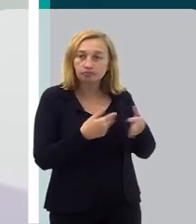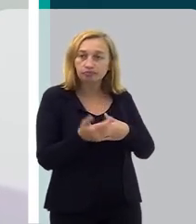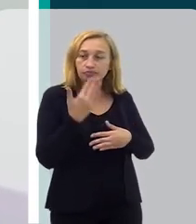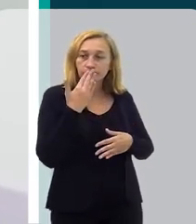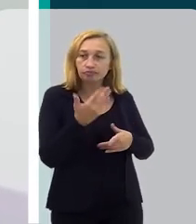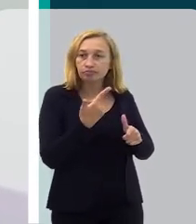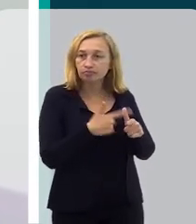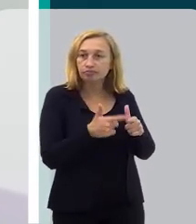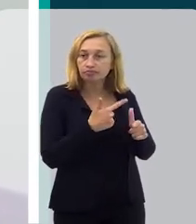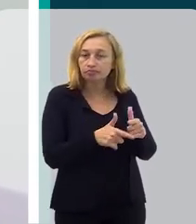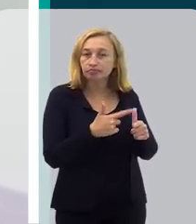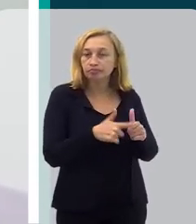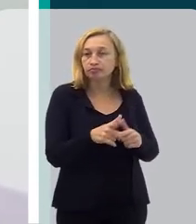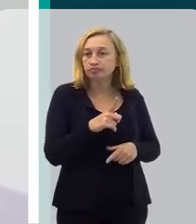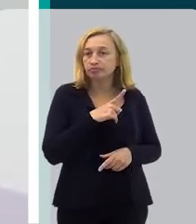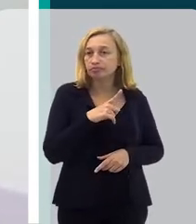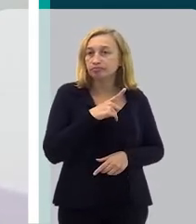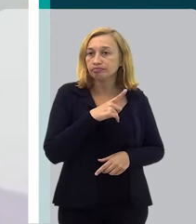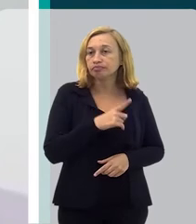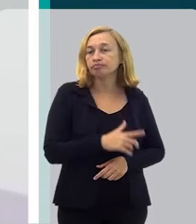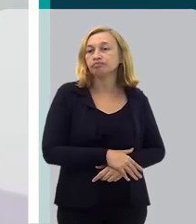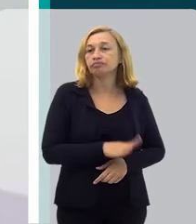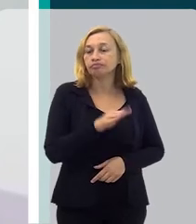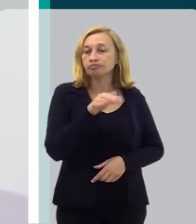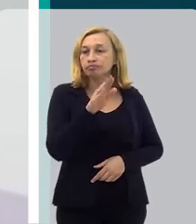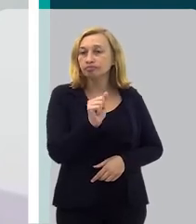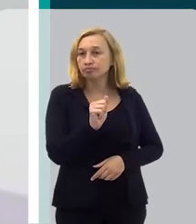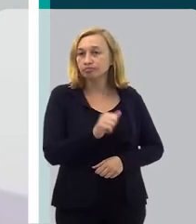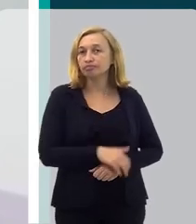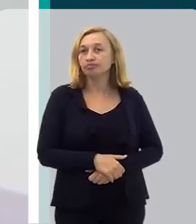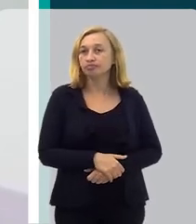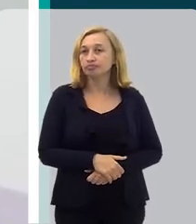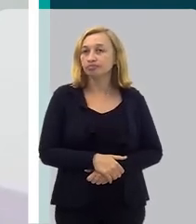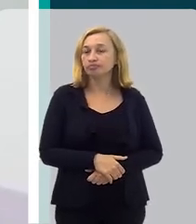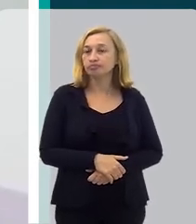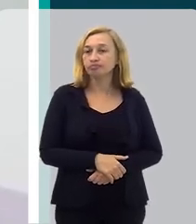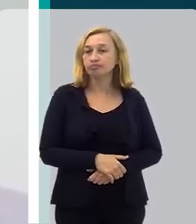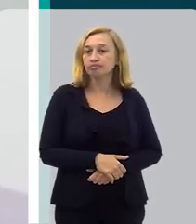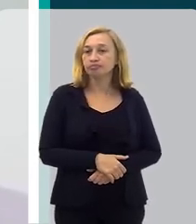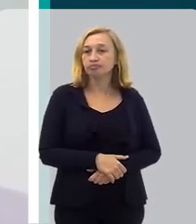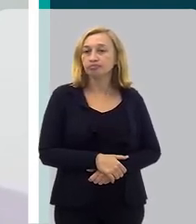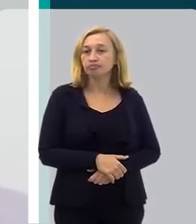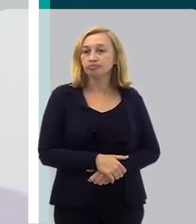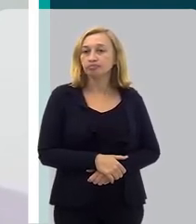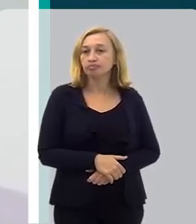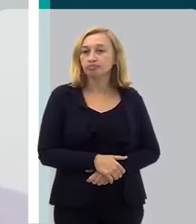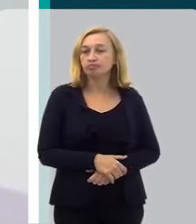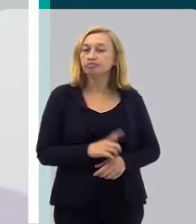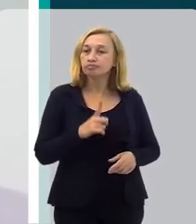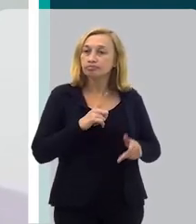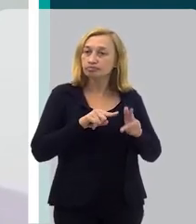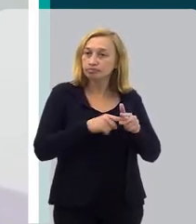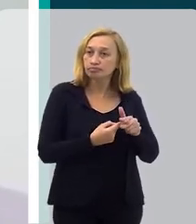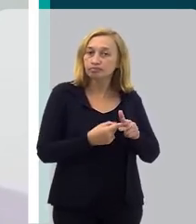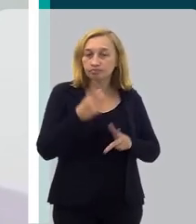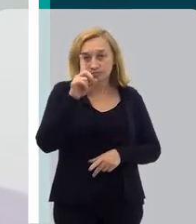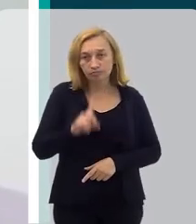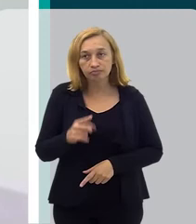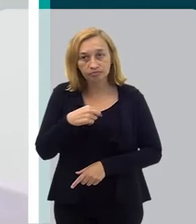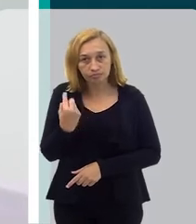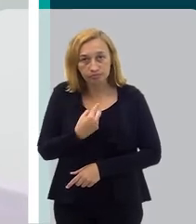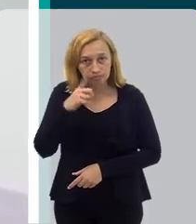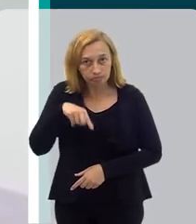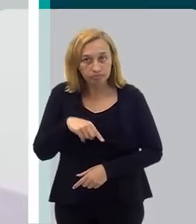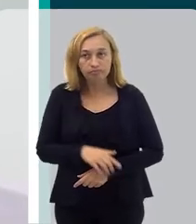de problema que você tem na sua boca, e isso ter a correção. Isso é um direito